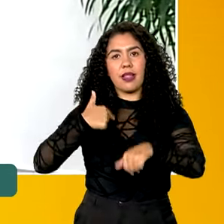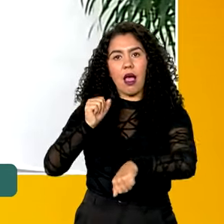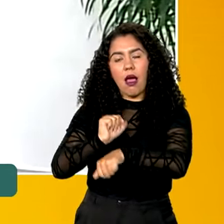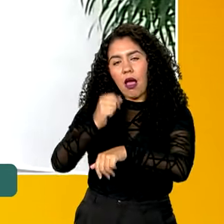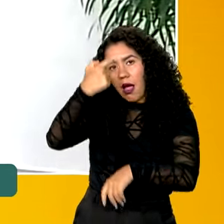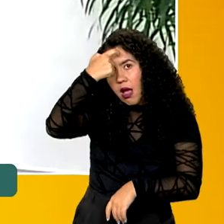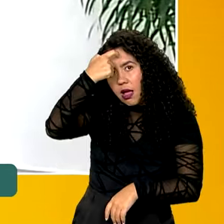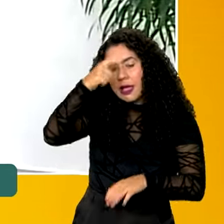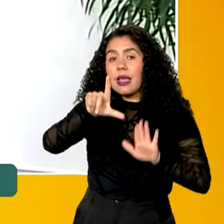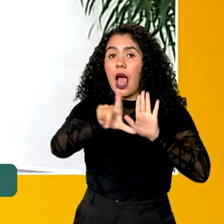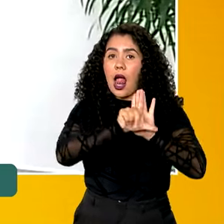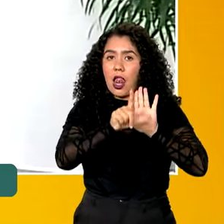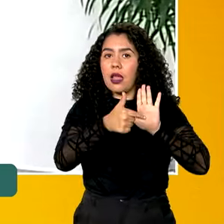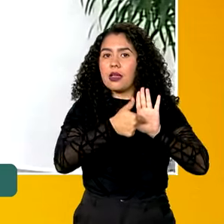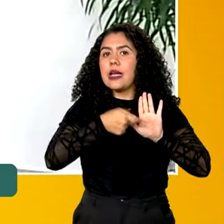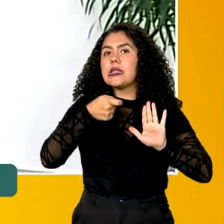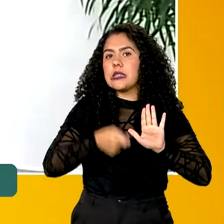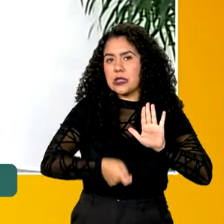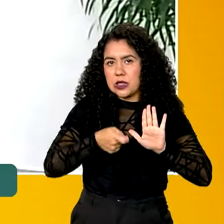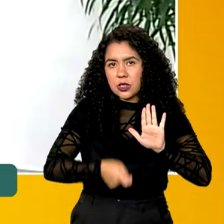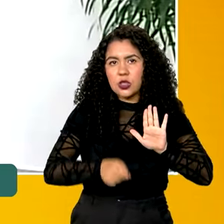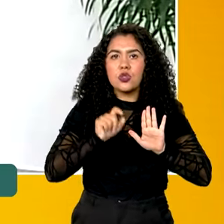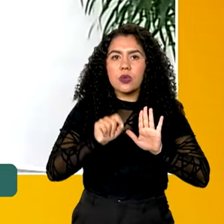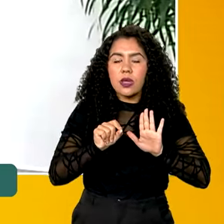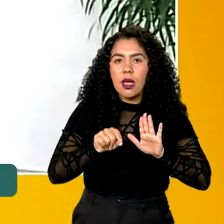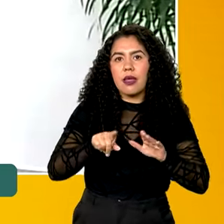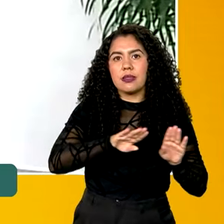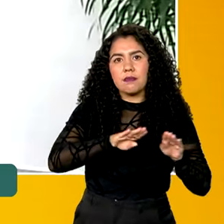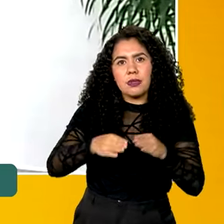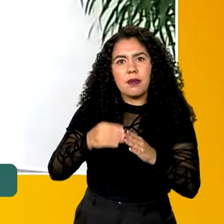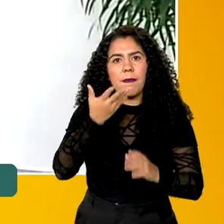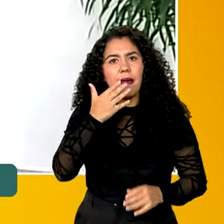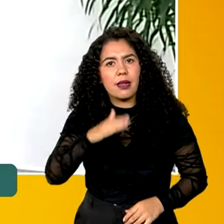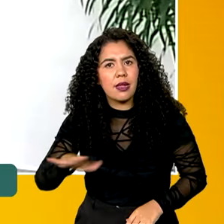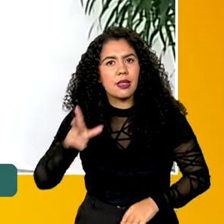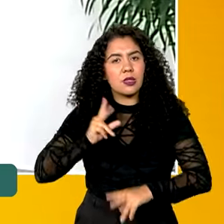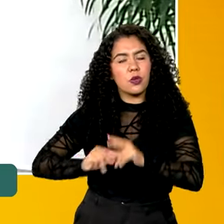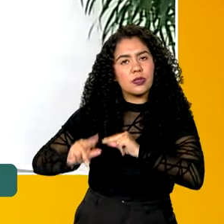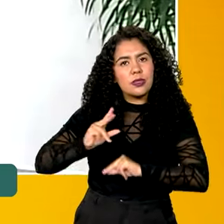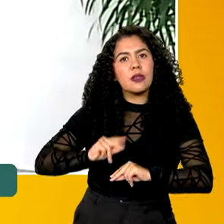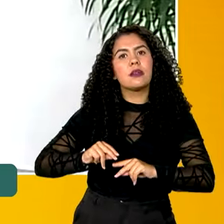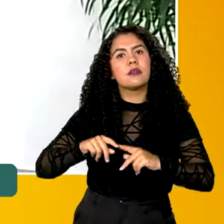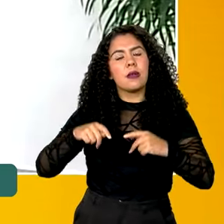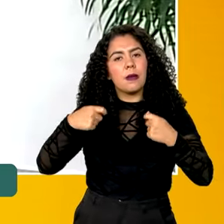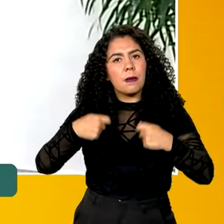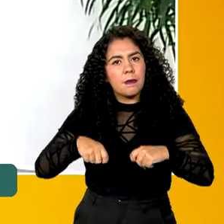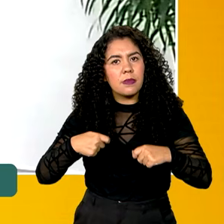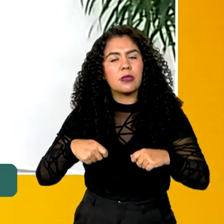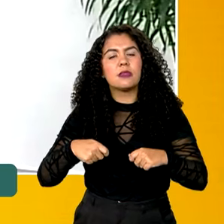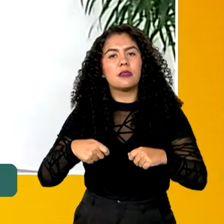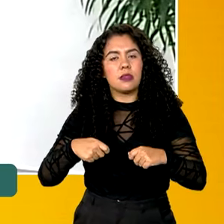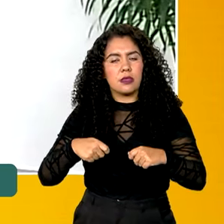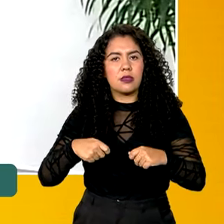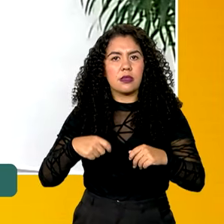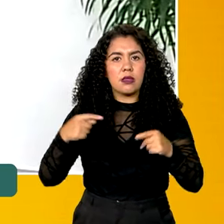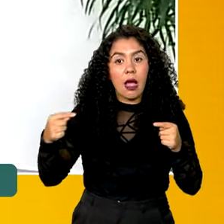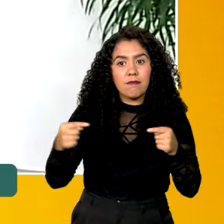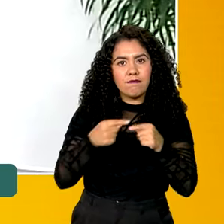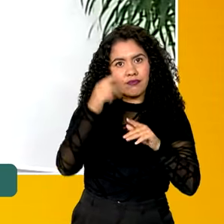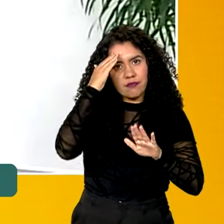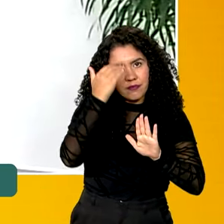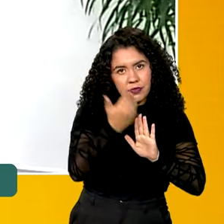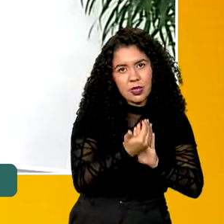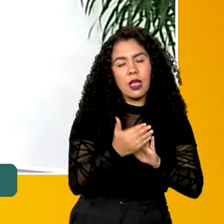tratamento de dados pessoais dessas pessoas, né? Crianças, adolescentes, se dê sempre no seu melhor interesse. Então, na nossa análise